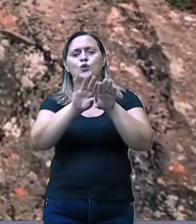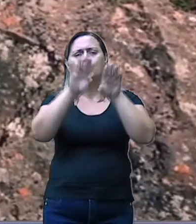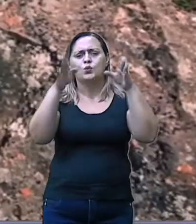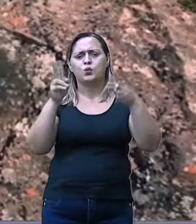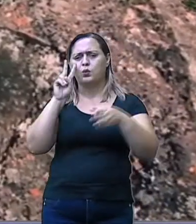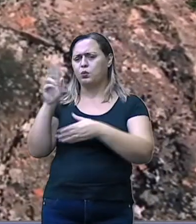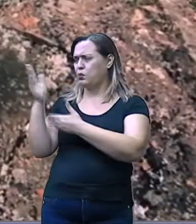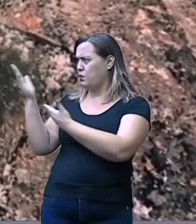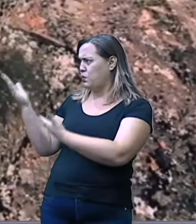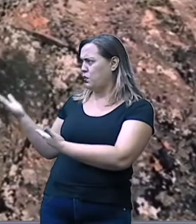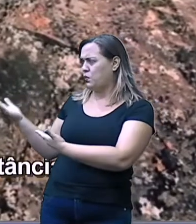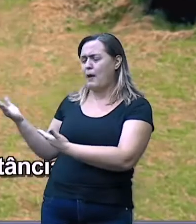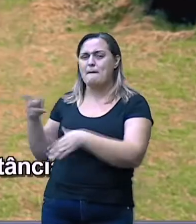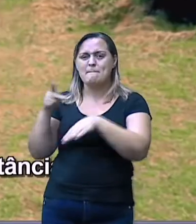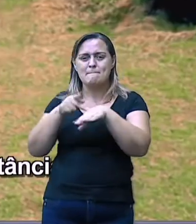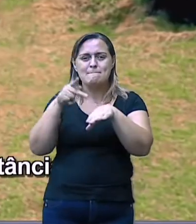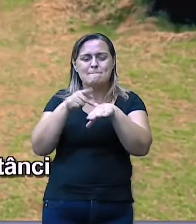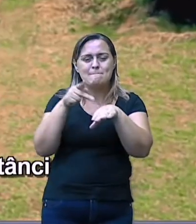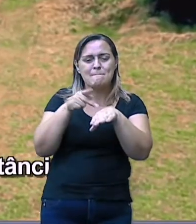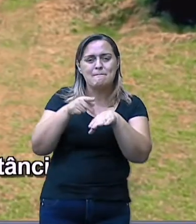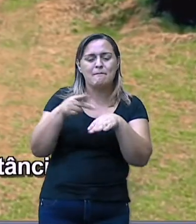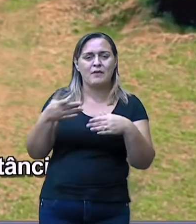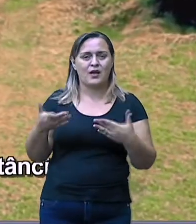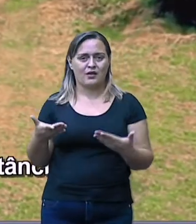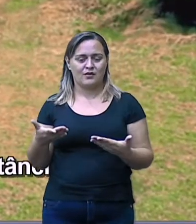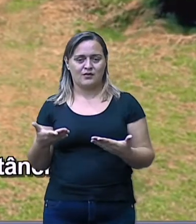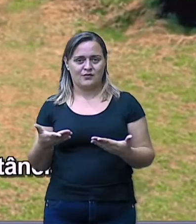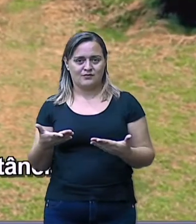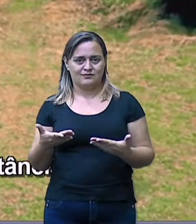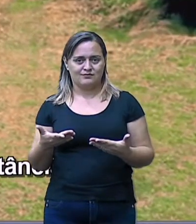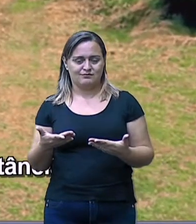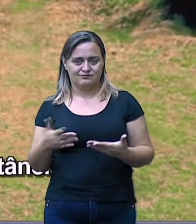cerca de dois centímetros por ano.